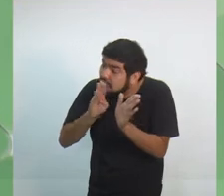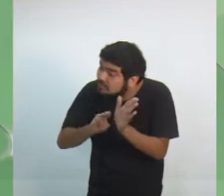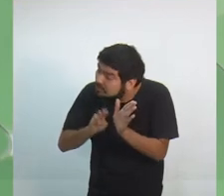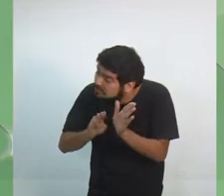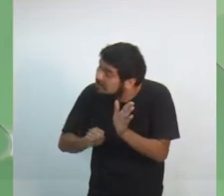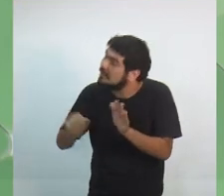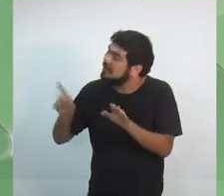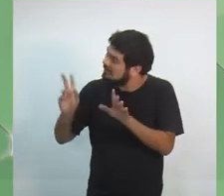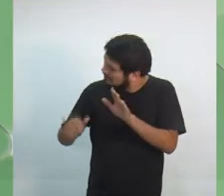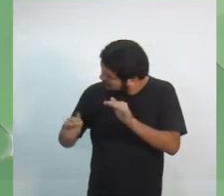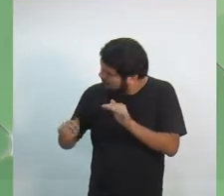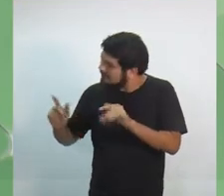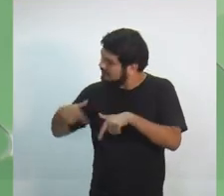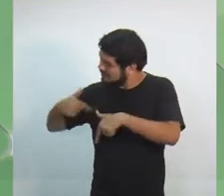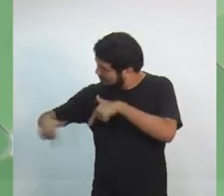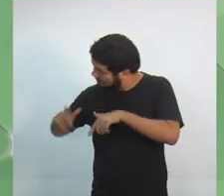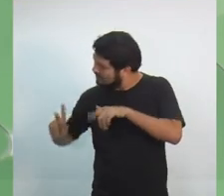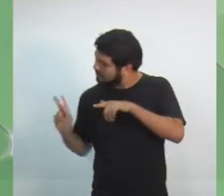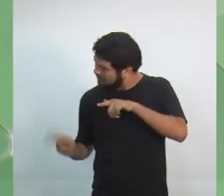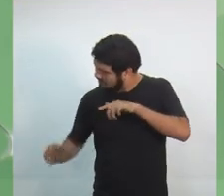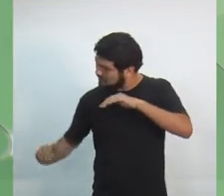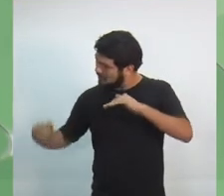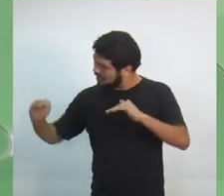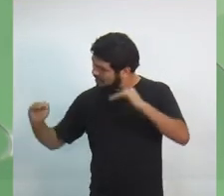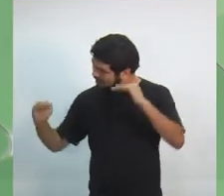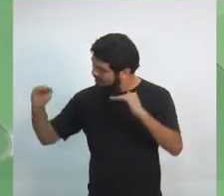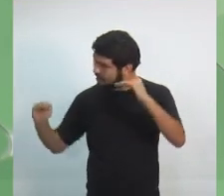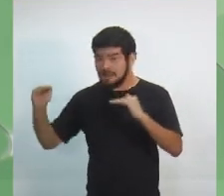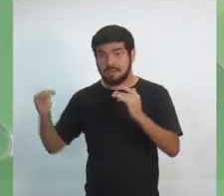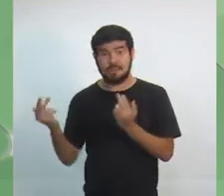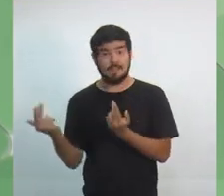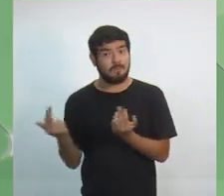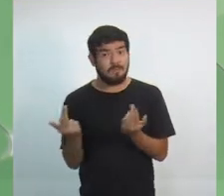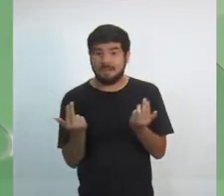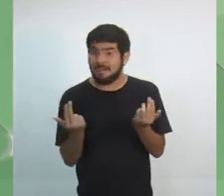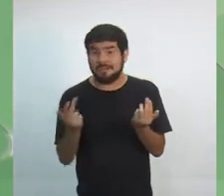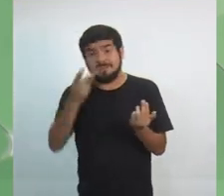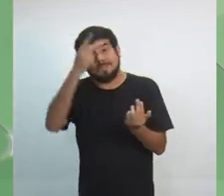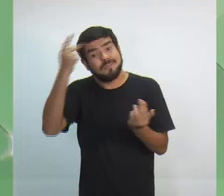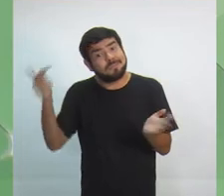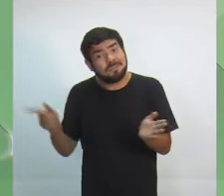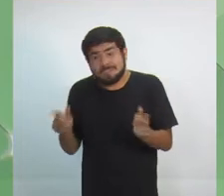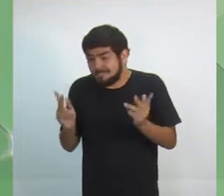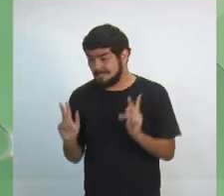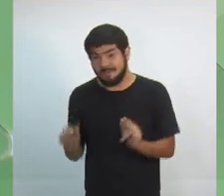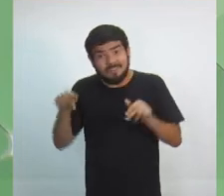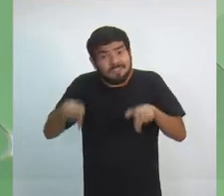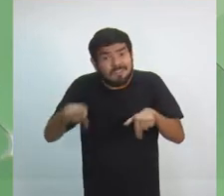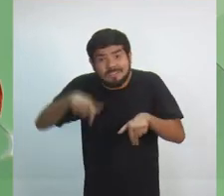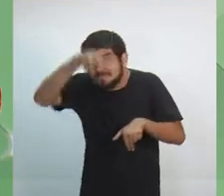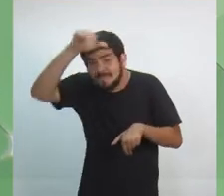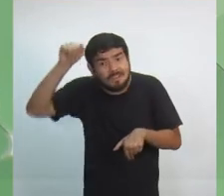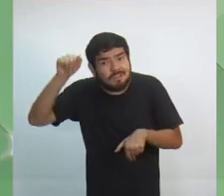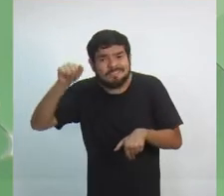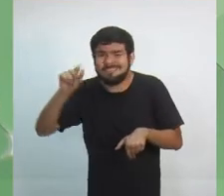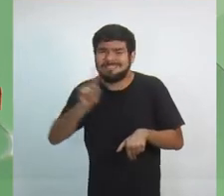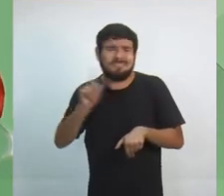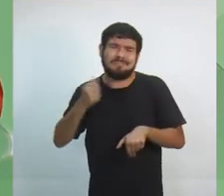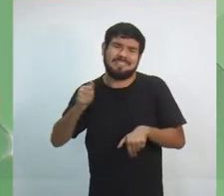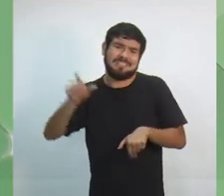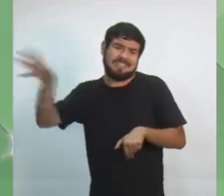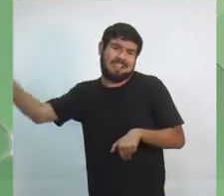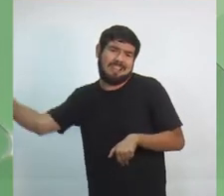haja manutenção dos empregos, que sejam colocadas pessoas que estão na terra. Não precisamos trazer ninguém de fora. Eu acho que nós temos que forçar